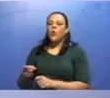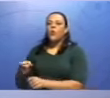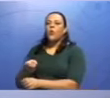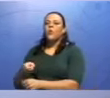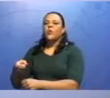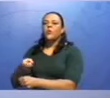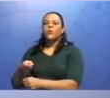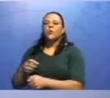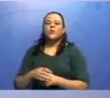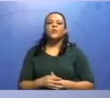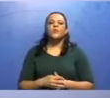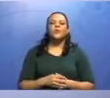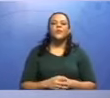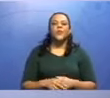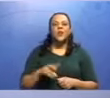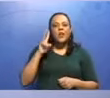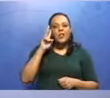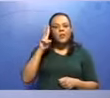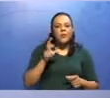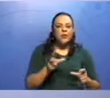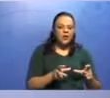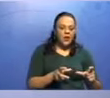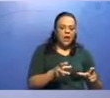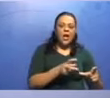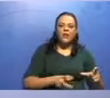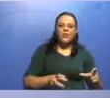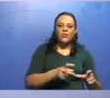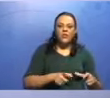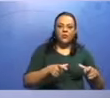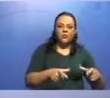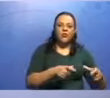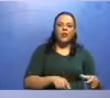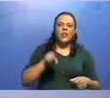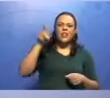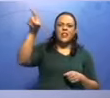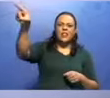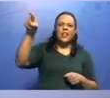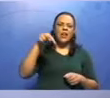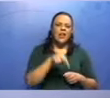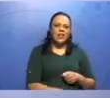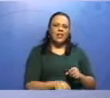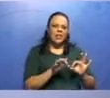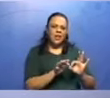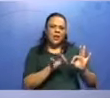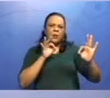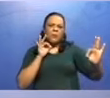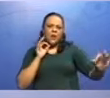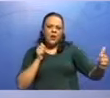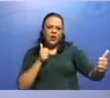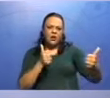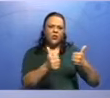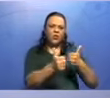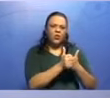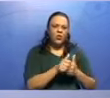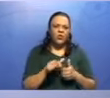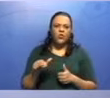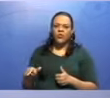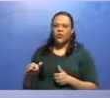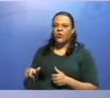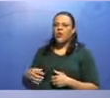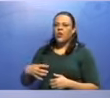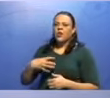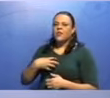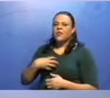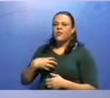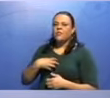lembrar quais são esses advérbios? Então, advérbios de lugar, como lá, aqui, perto, longe, advérbios de modo, bem, mal, lentamente,